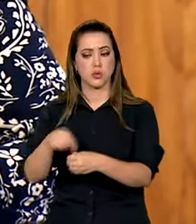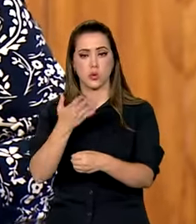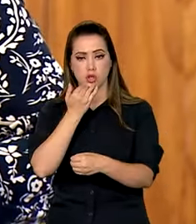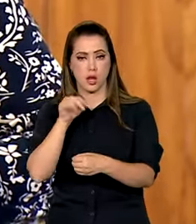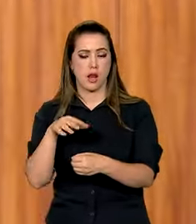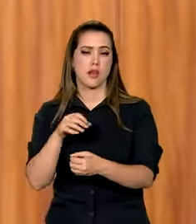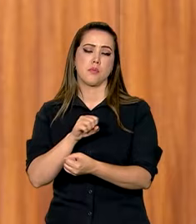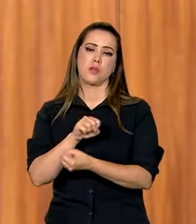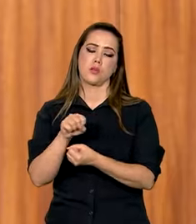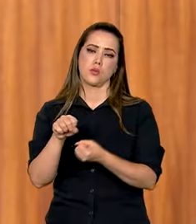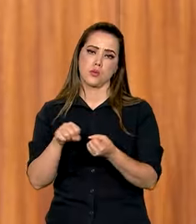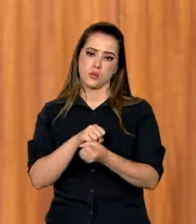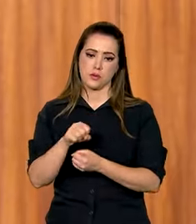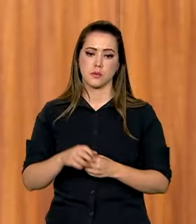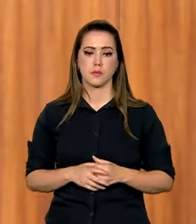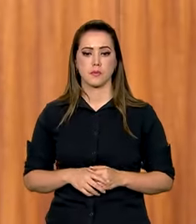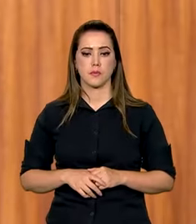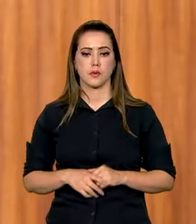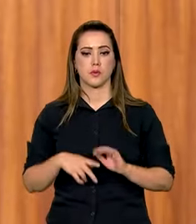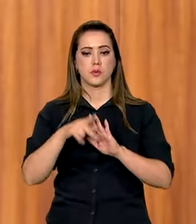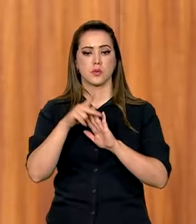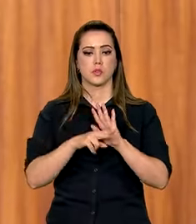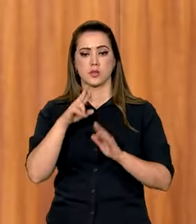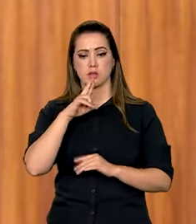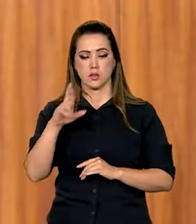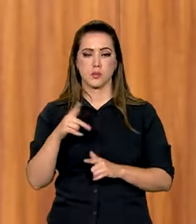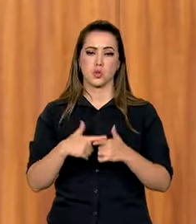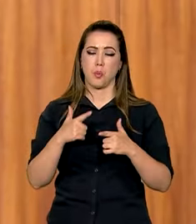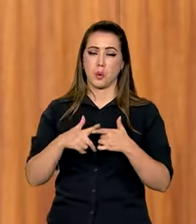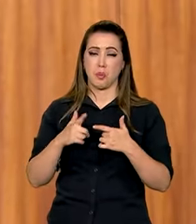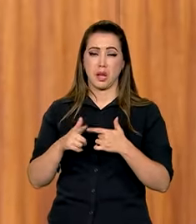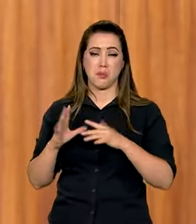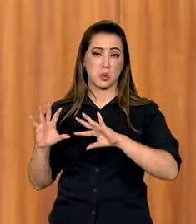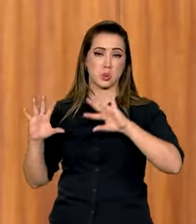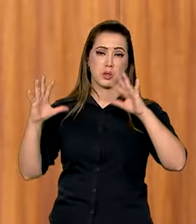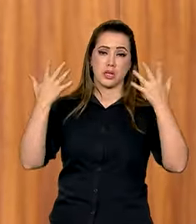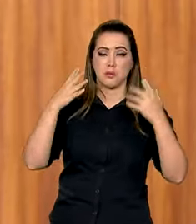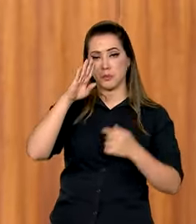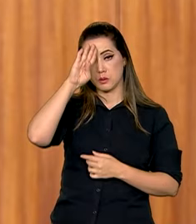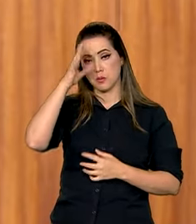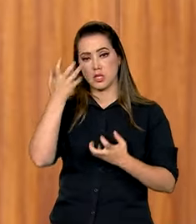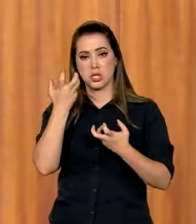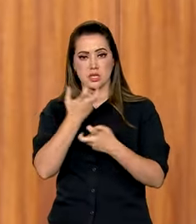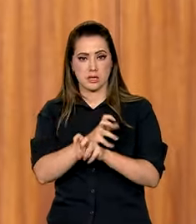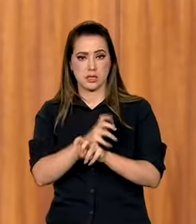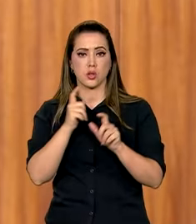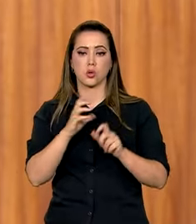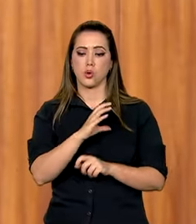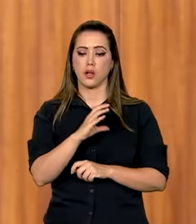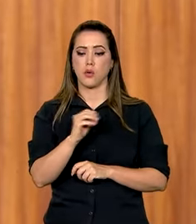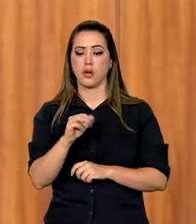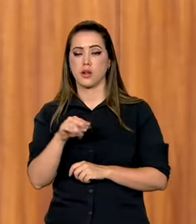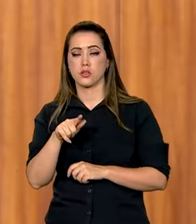O projeto responde ao estresse climático extremo, em particular a seca, no bioma da Caatinga,